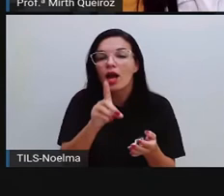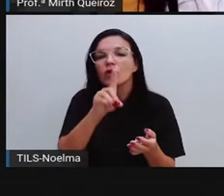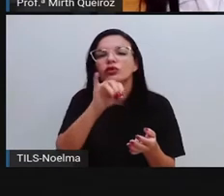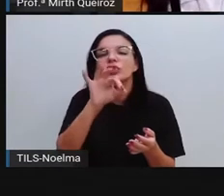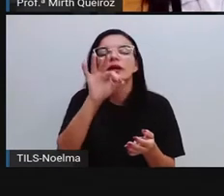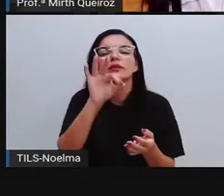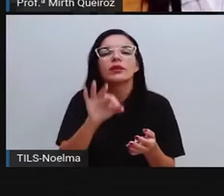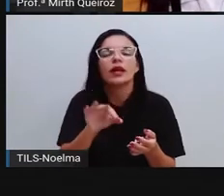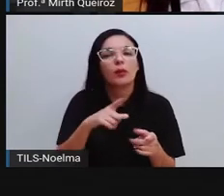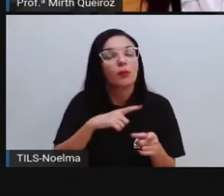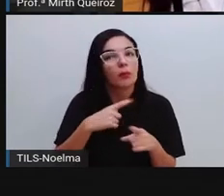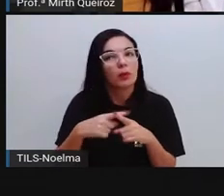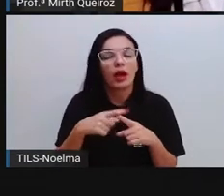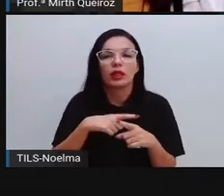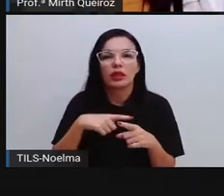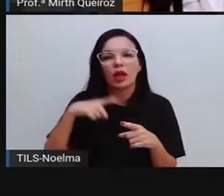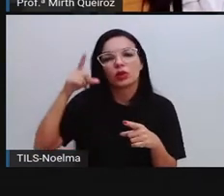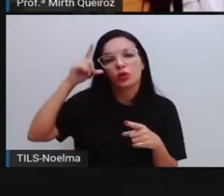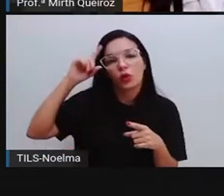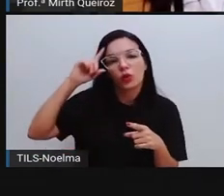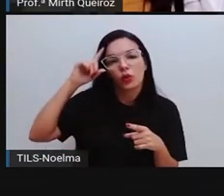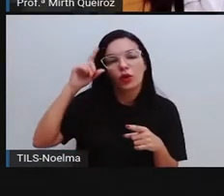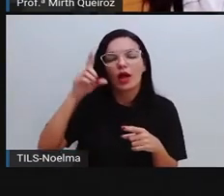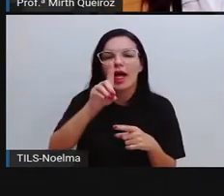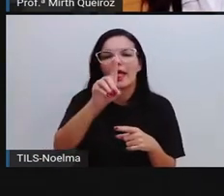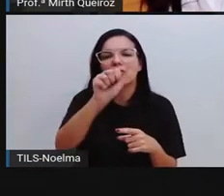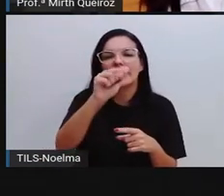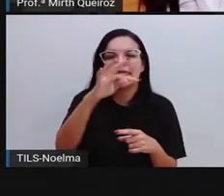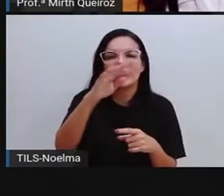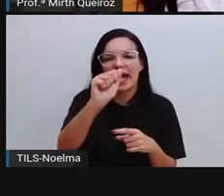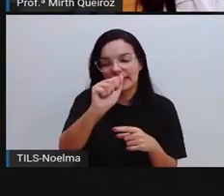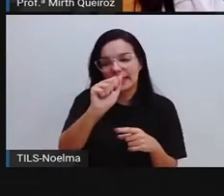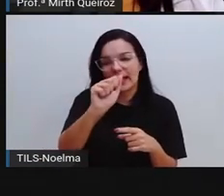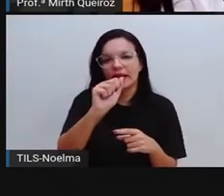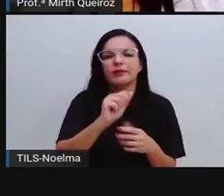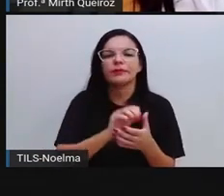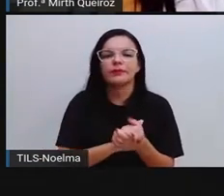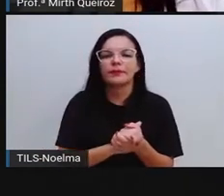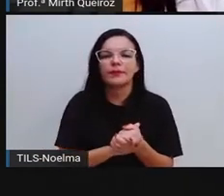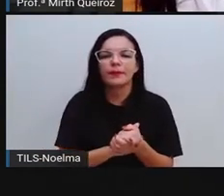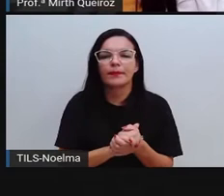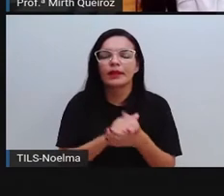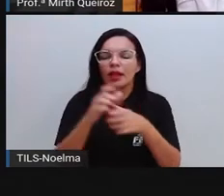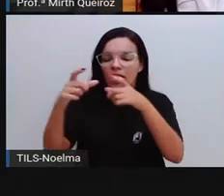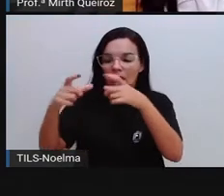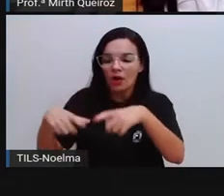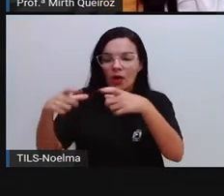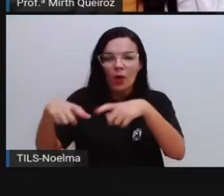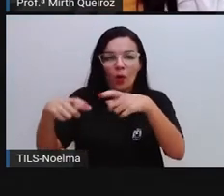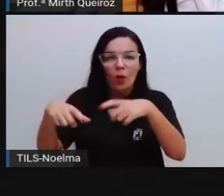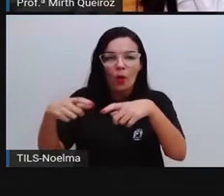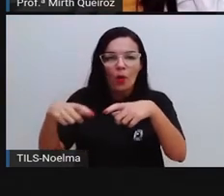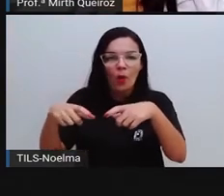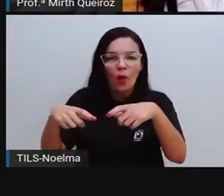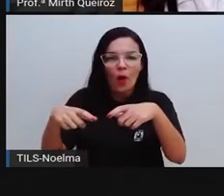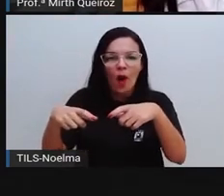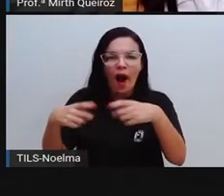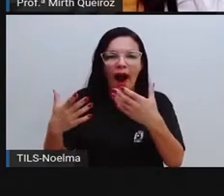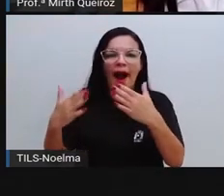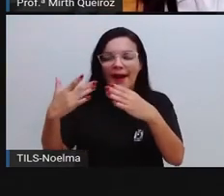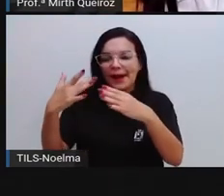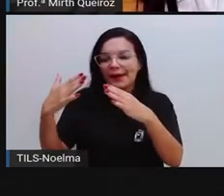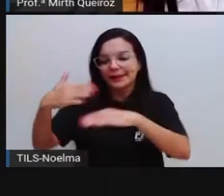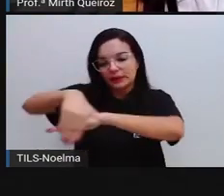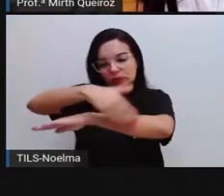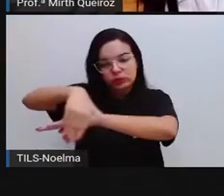jornais, eles vêm ali com a data, né? Para saber quando é que foi publicado. O local do jornal,